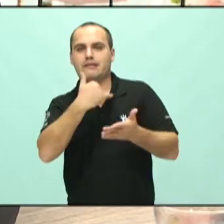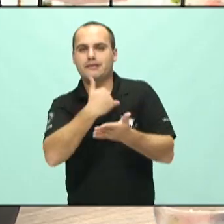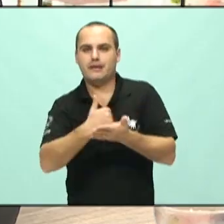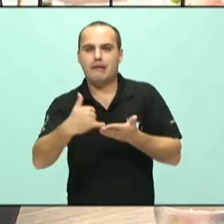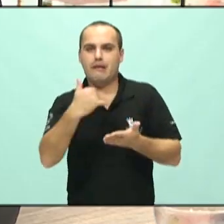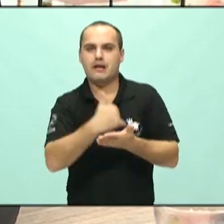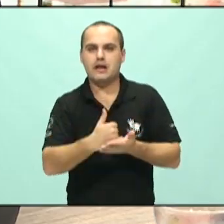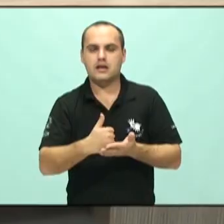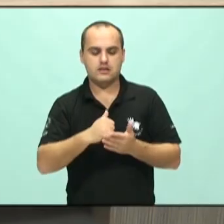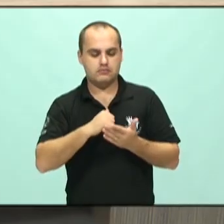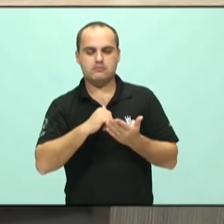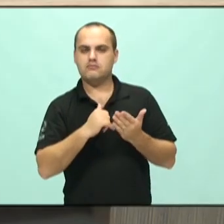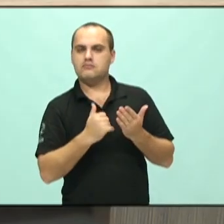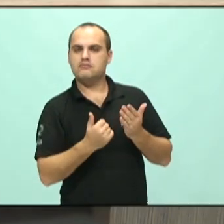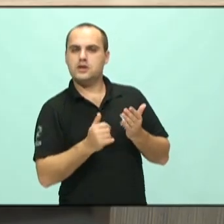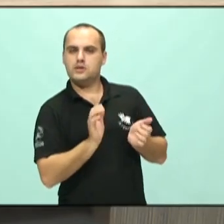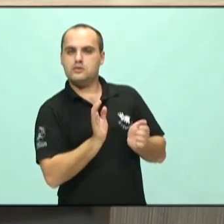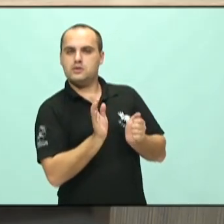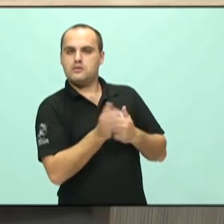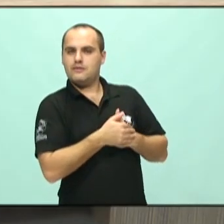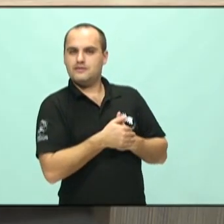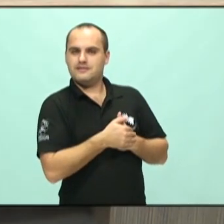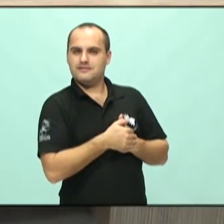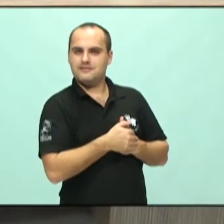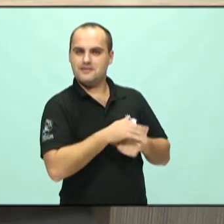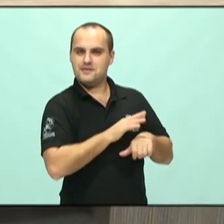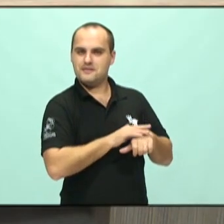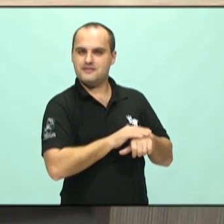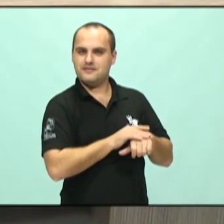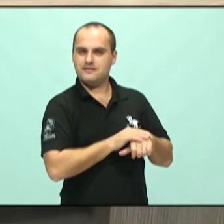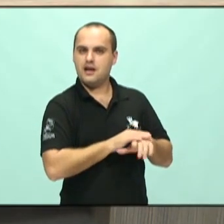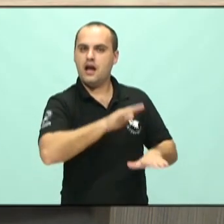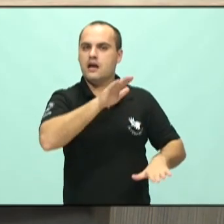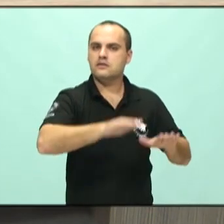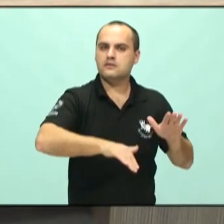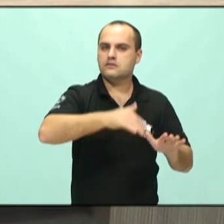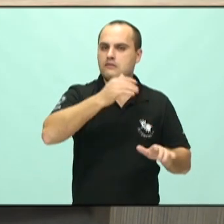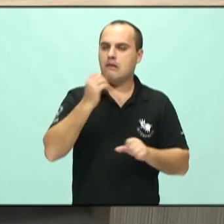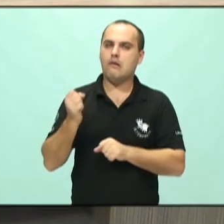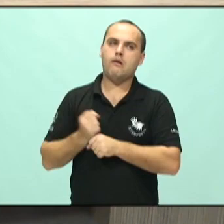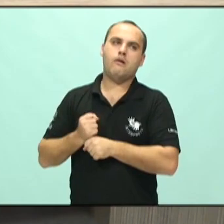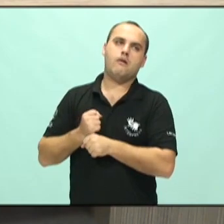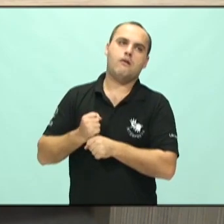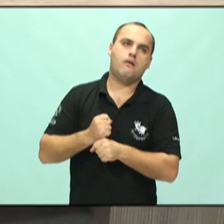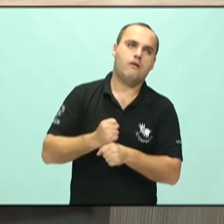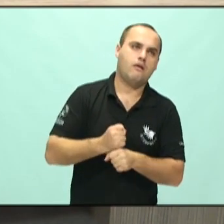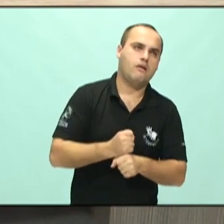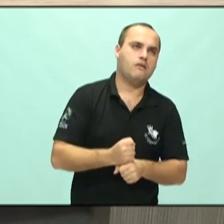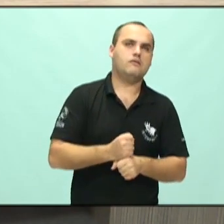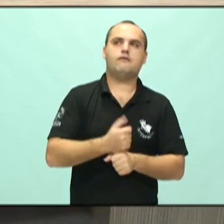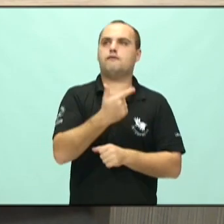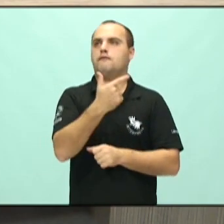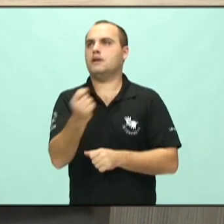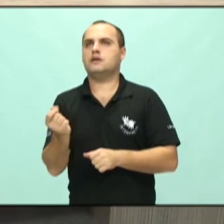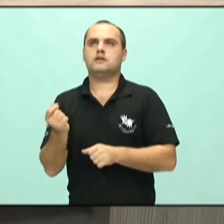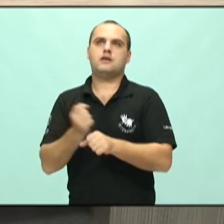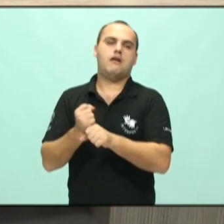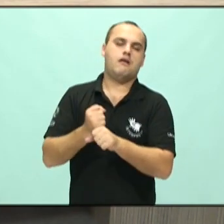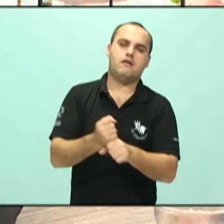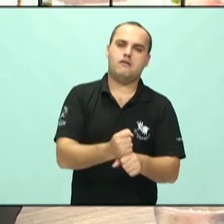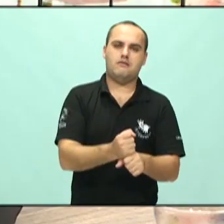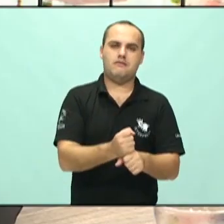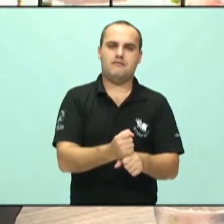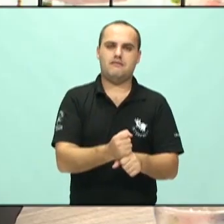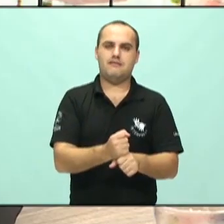mascarando sintomas e retardando as medidas, né? As providências, às vezes por anos, décadas. E que quando